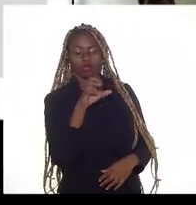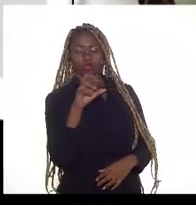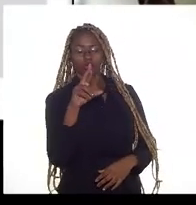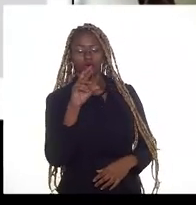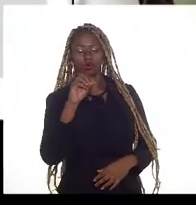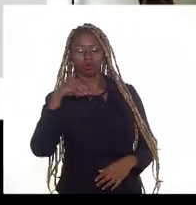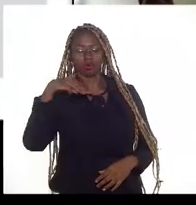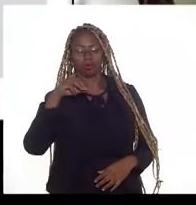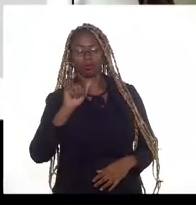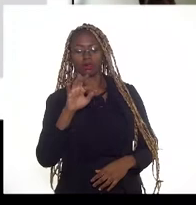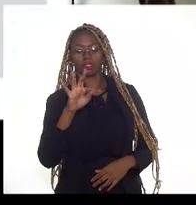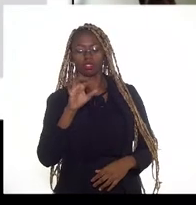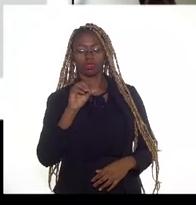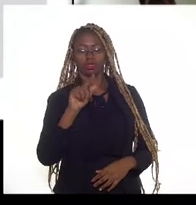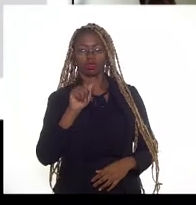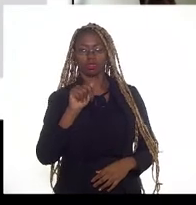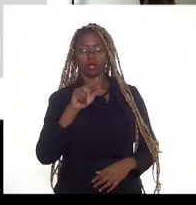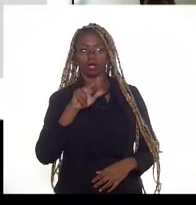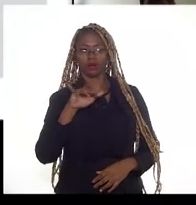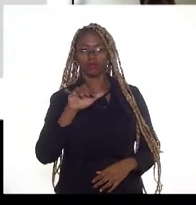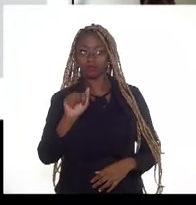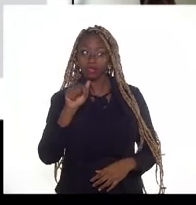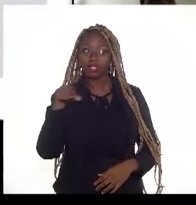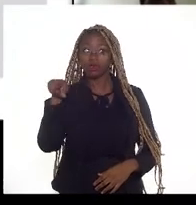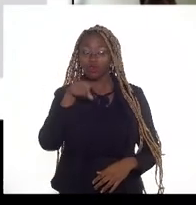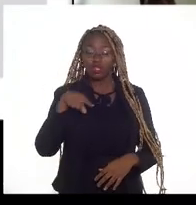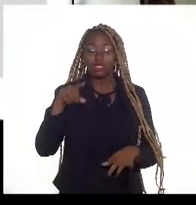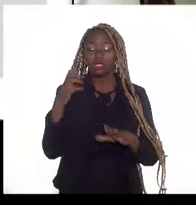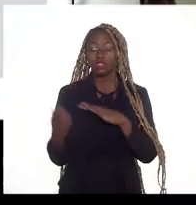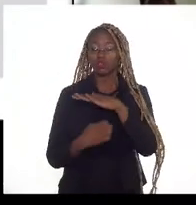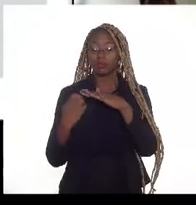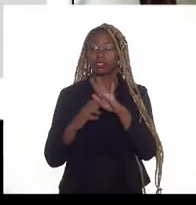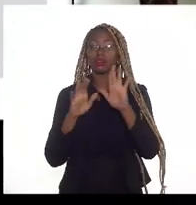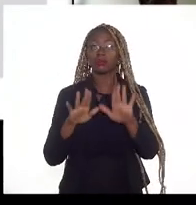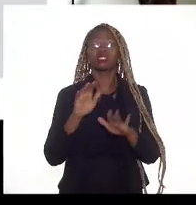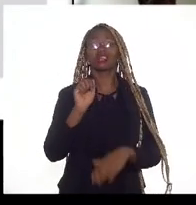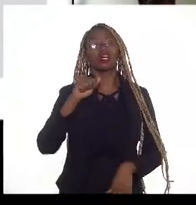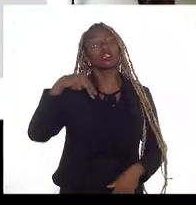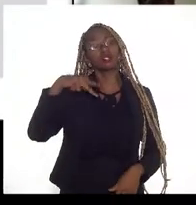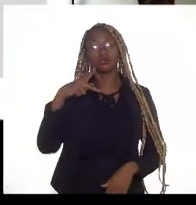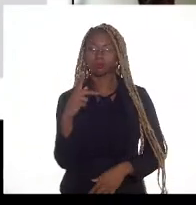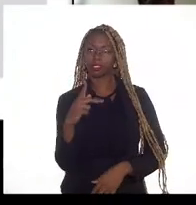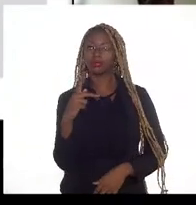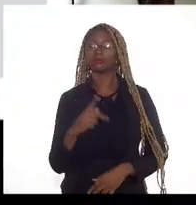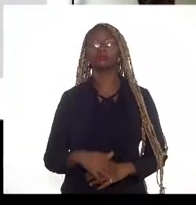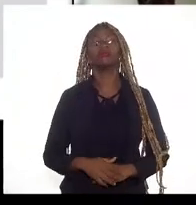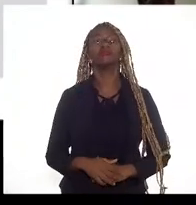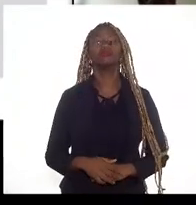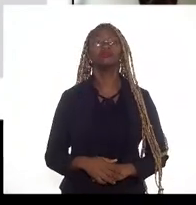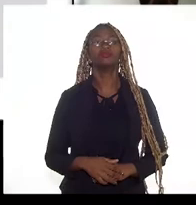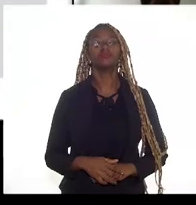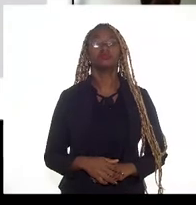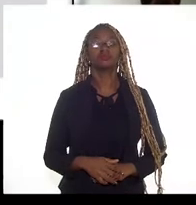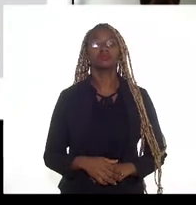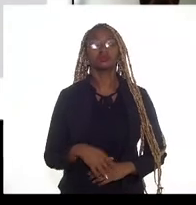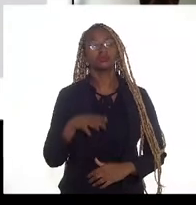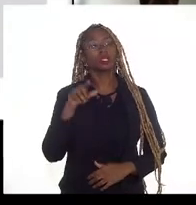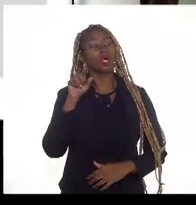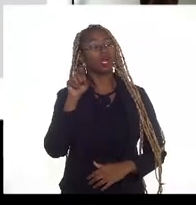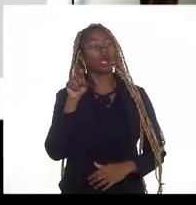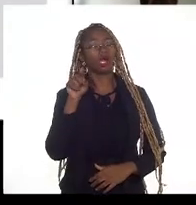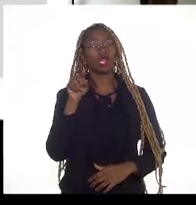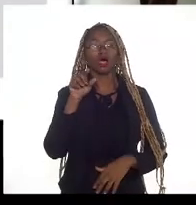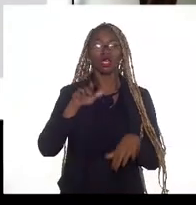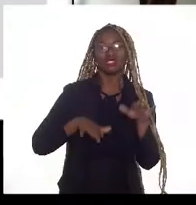concessionárias. A nossa Agência Nacional do Petróleo, ela eventualmente